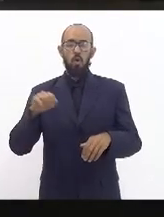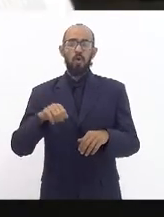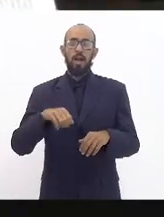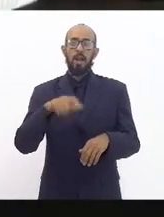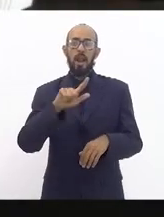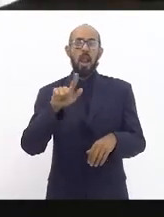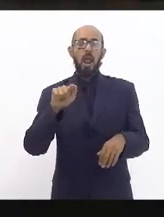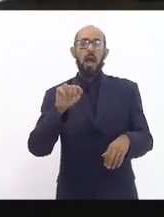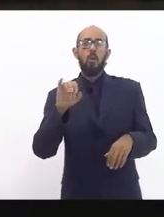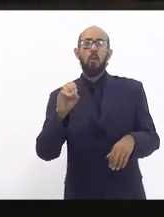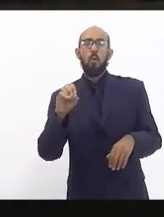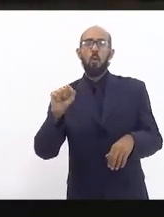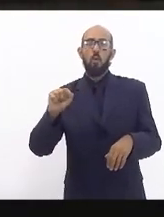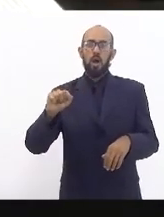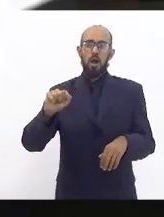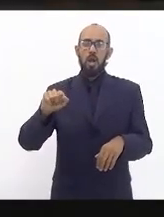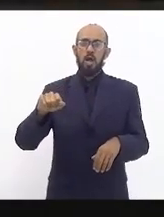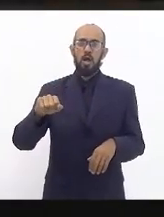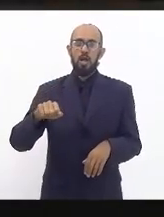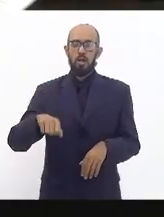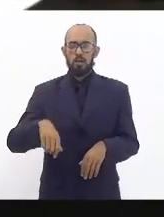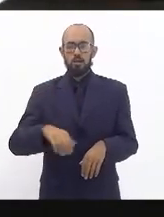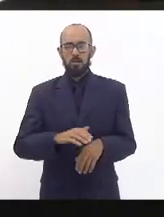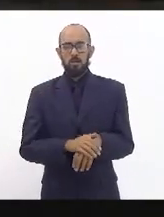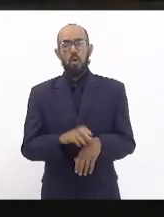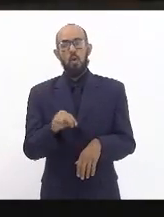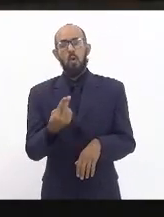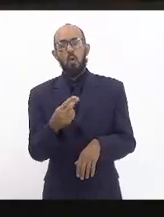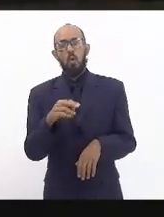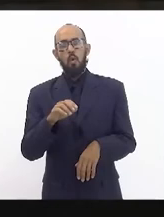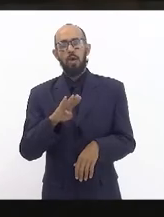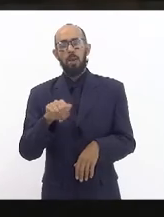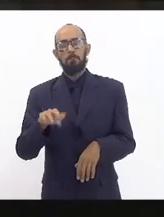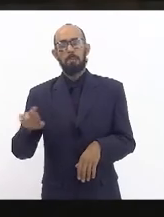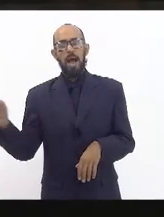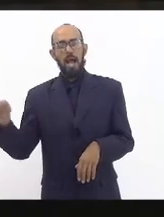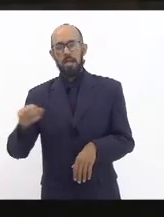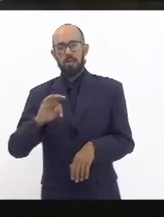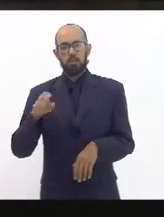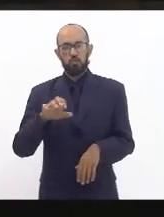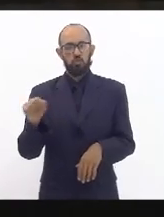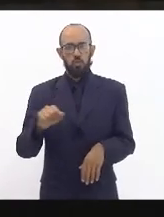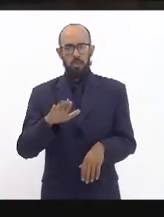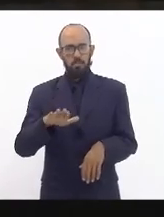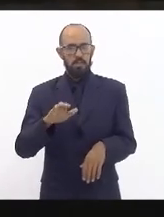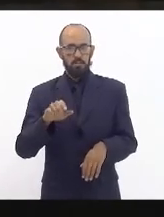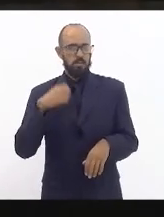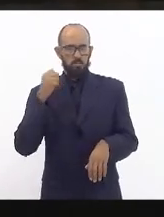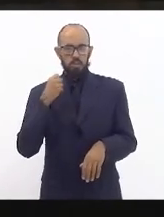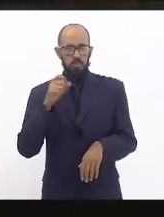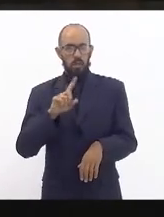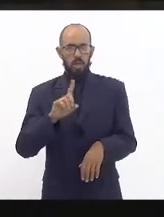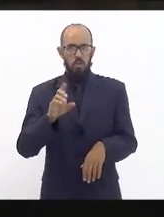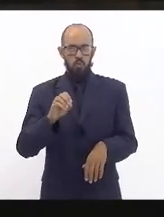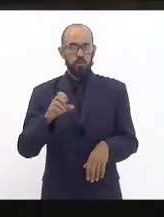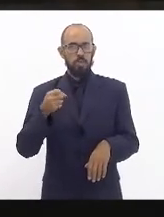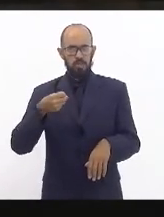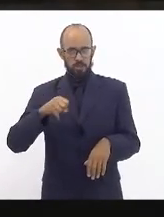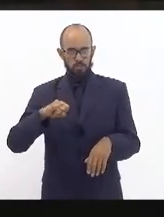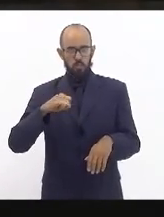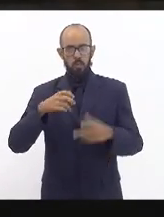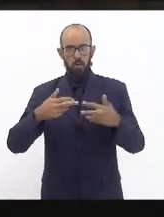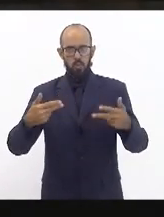Freitas ou então colocar lá na Barra da Tijuca mas não lá em Inceptiba porque quando a coisa é boa